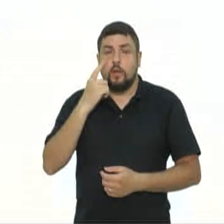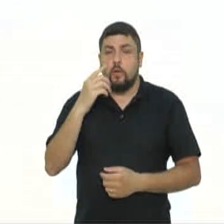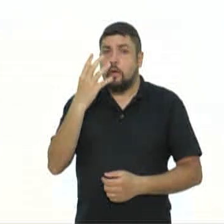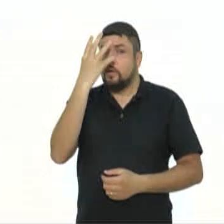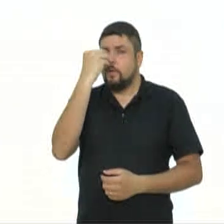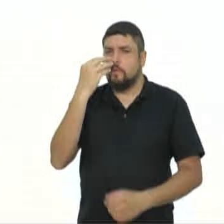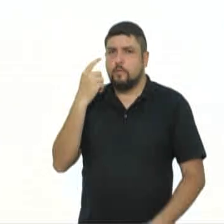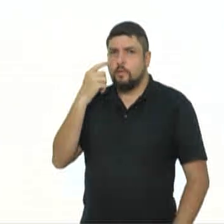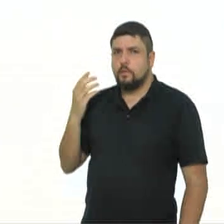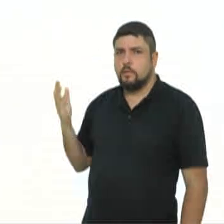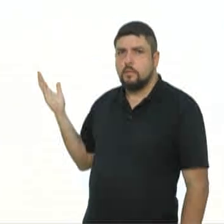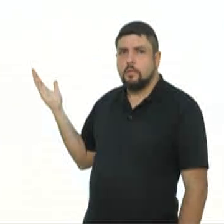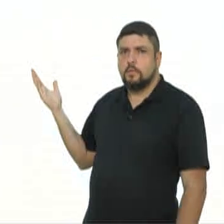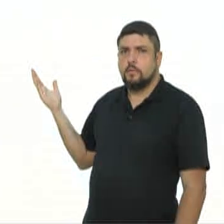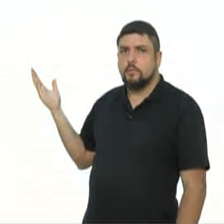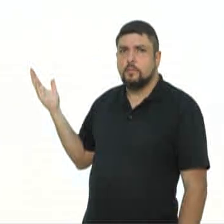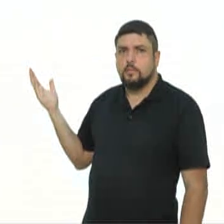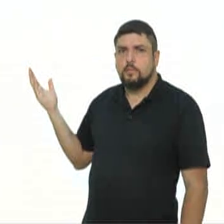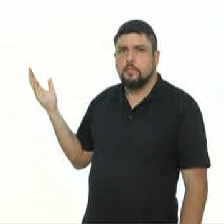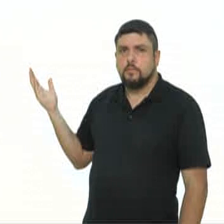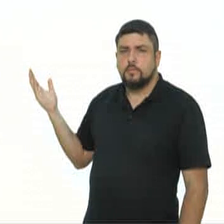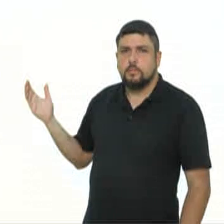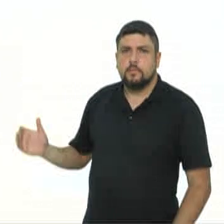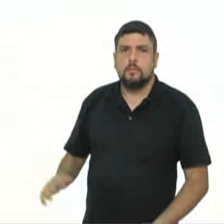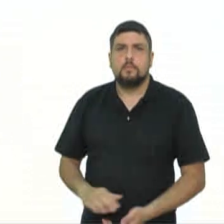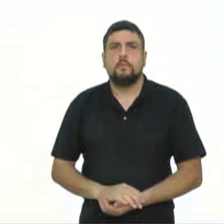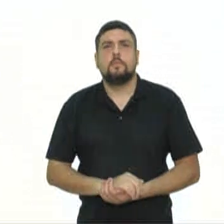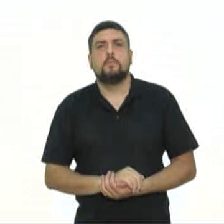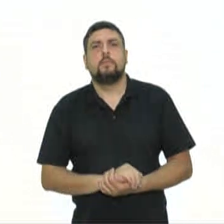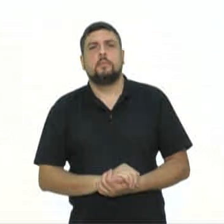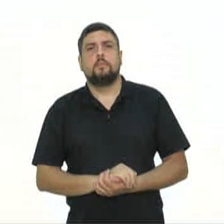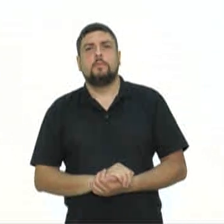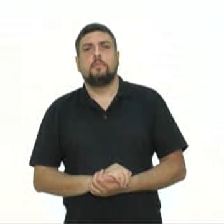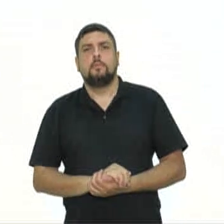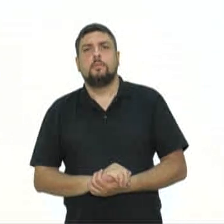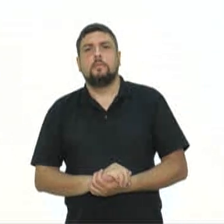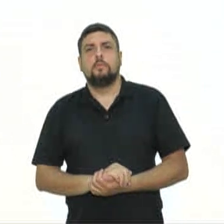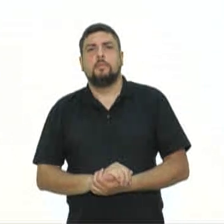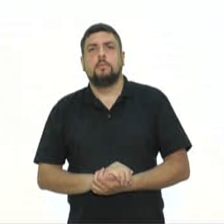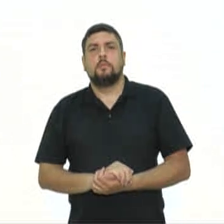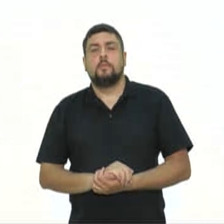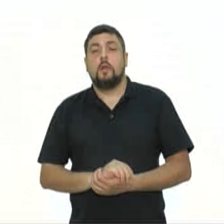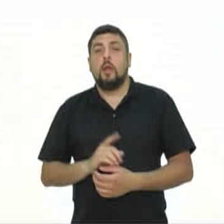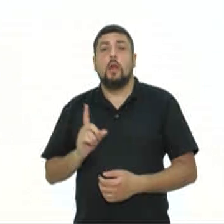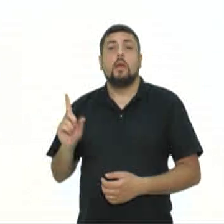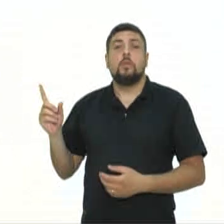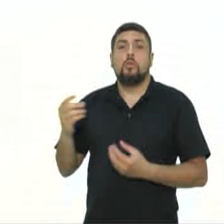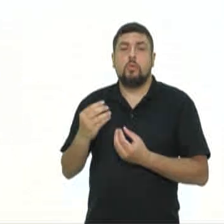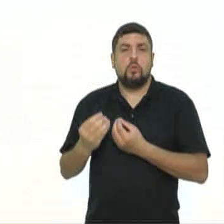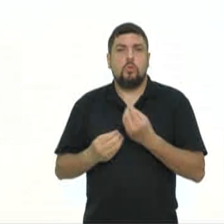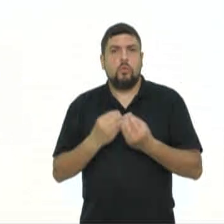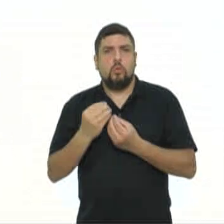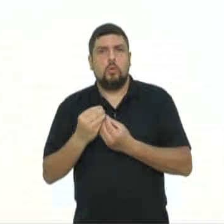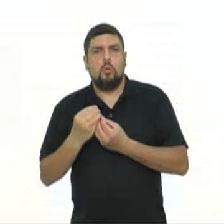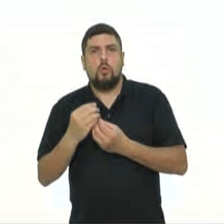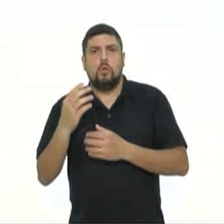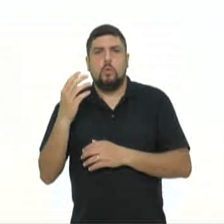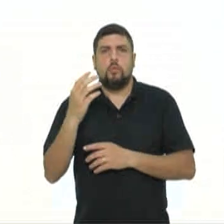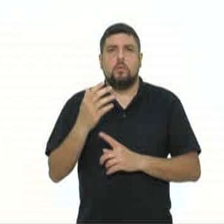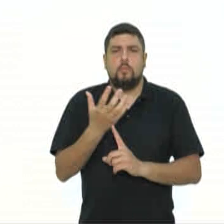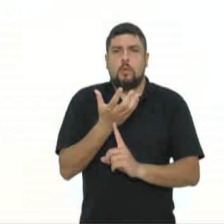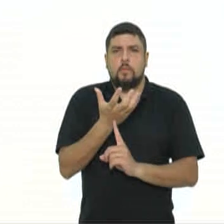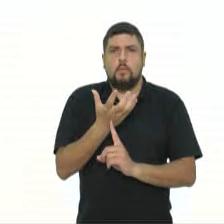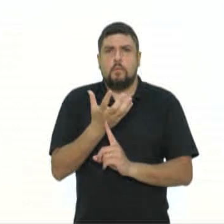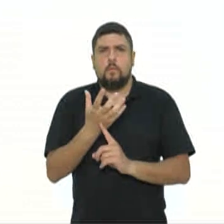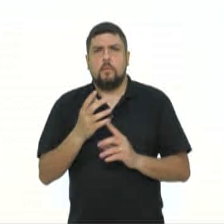florestas com araucárias diminui o fluxo de genes entre as árvores e isso prejudica a capacidade da espécie reagir a ameaças, como